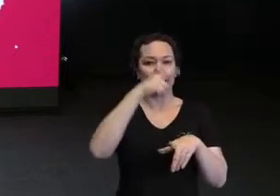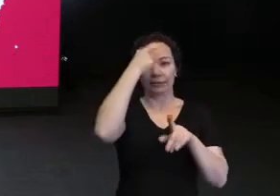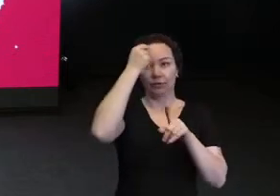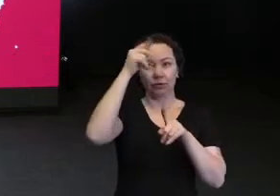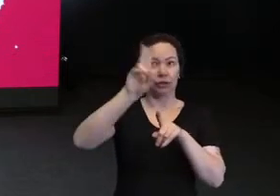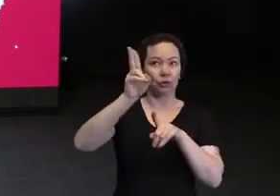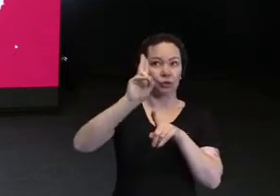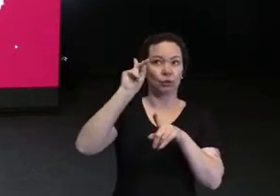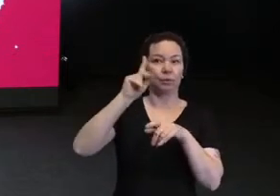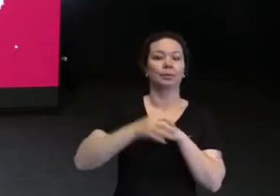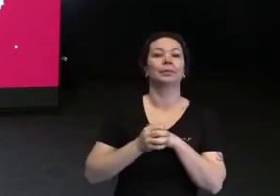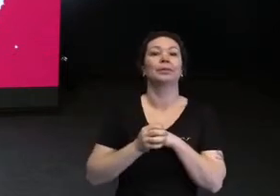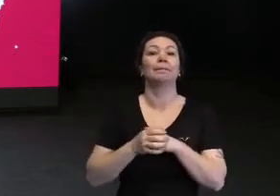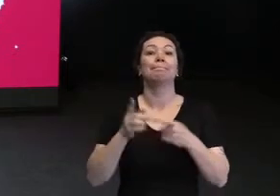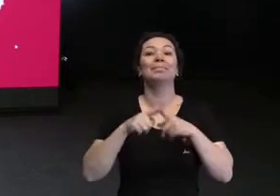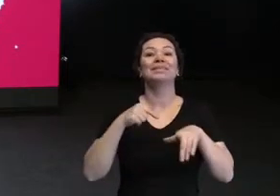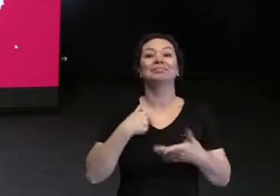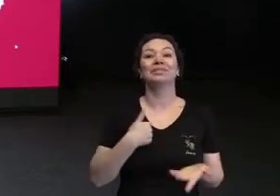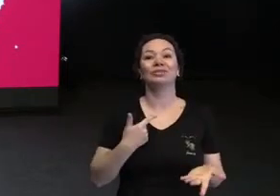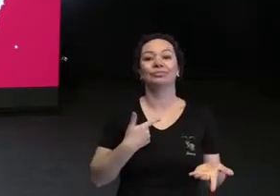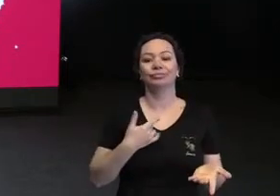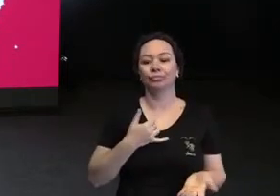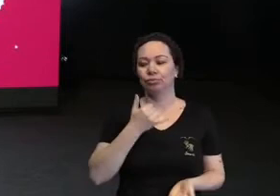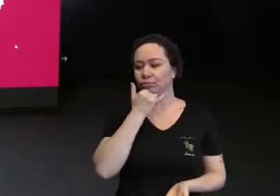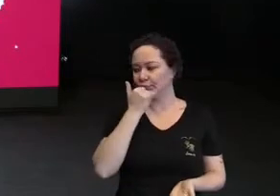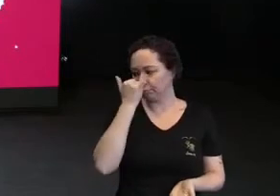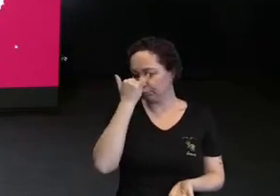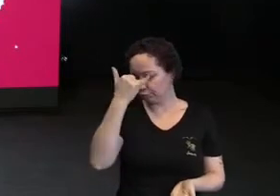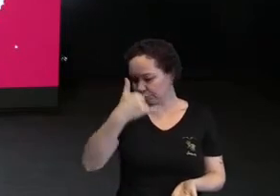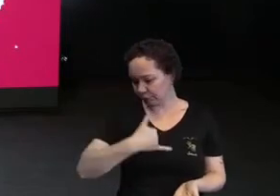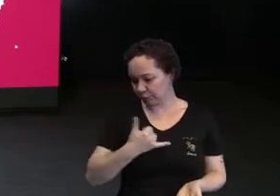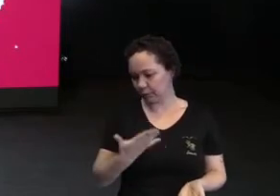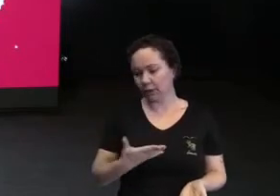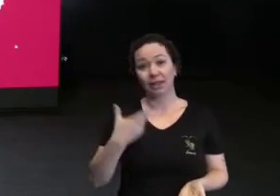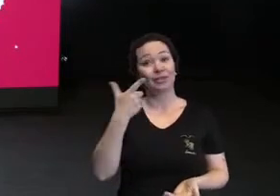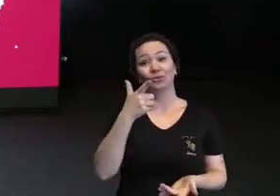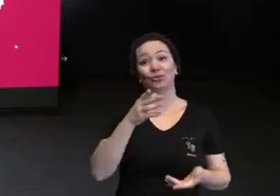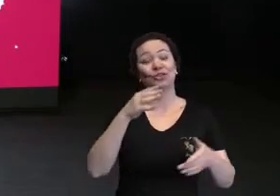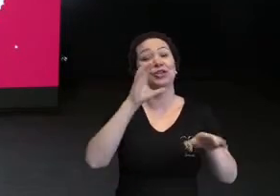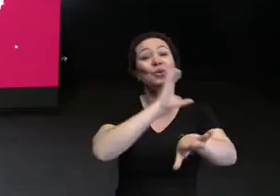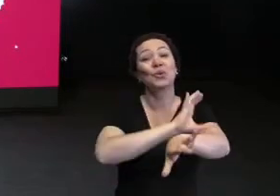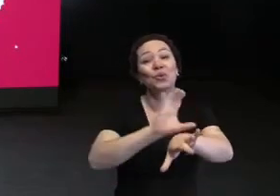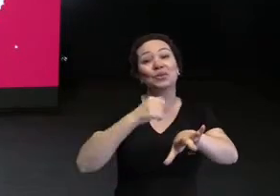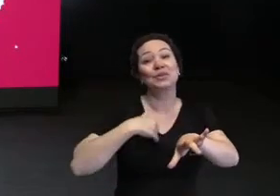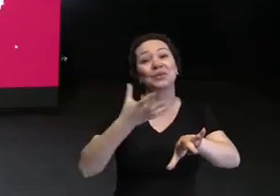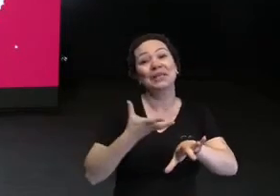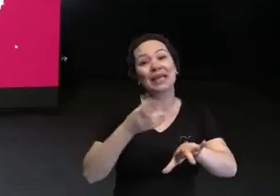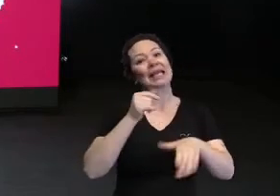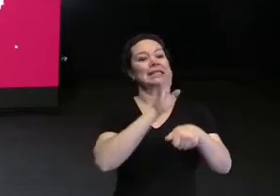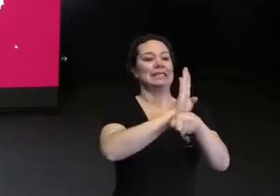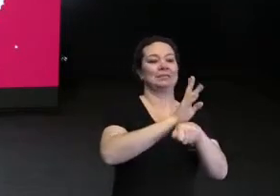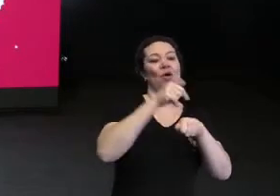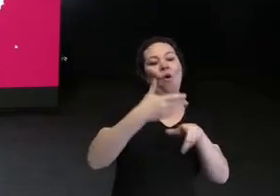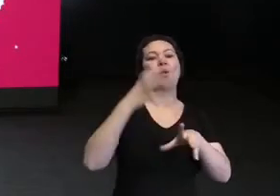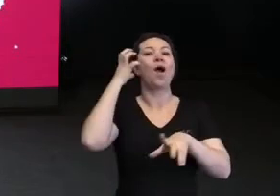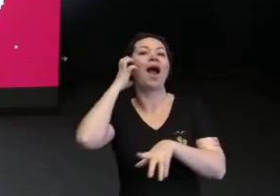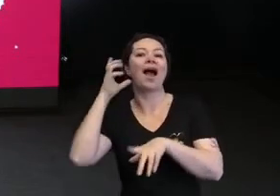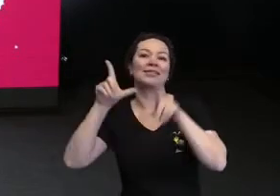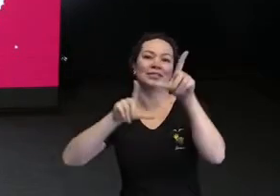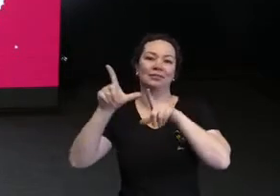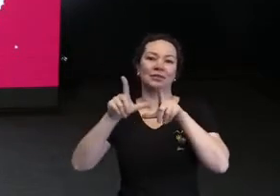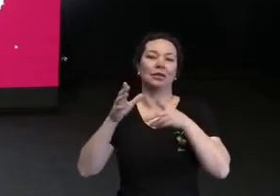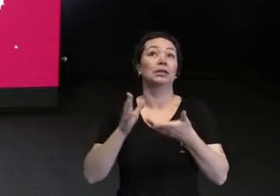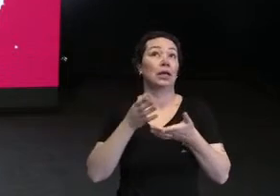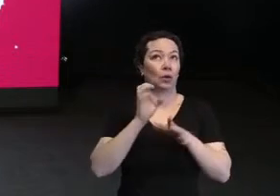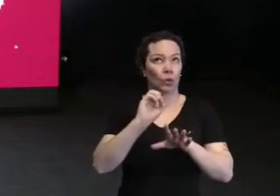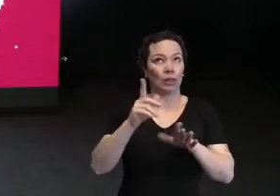Paulista de Artes. Só que, para o meu azar, não tinha o curso que eu queria, que era de cinema ou de rádio e TV. Falei, bom, pelo menos eu estou dentro